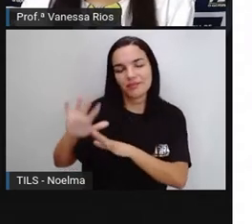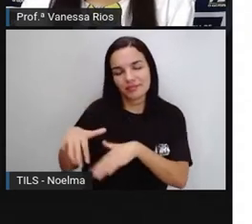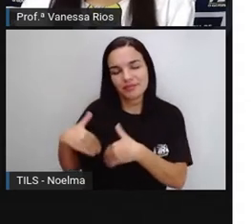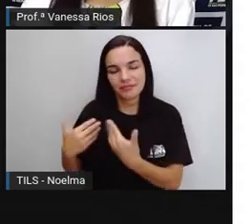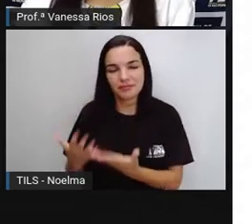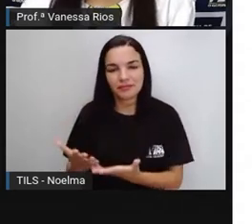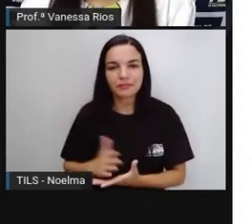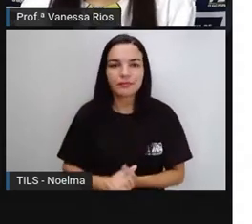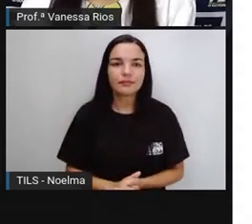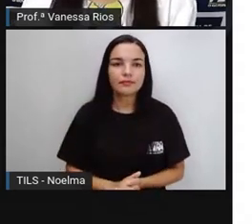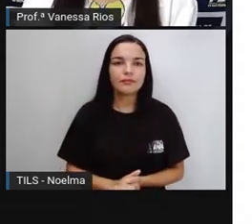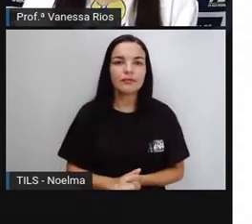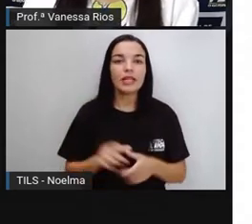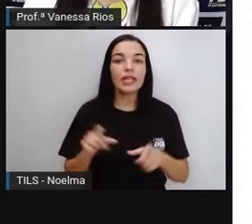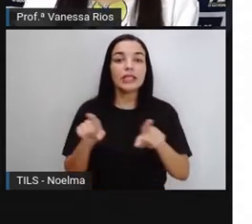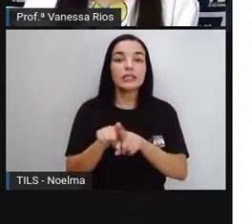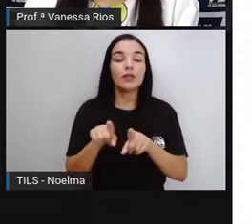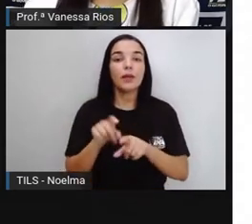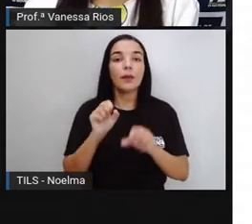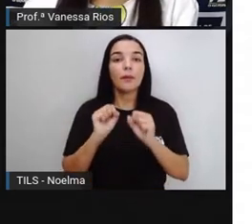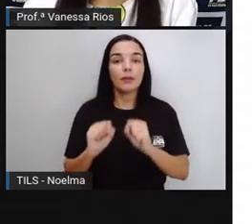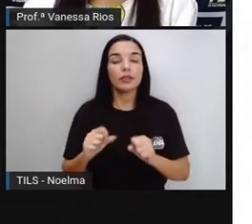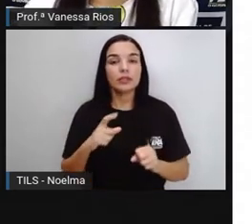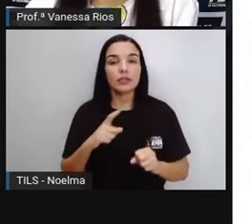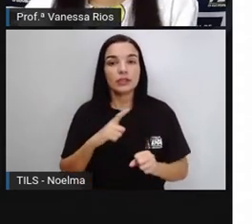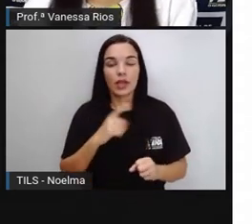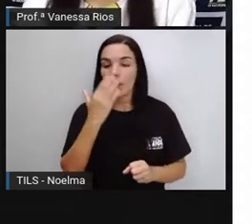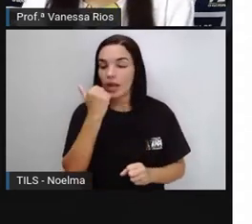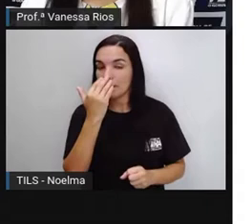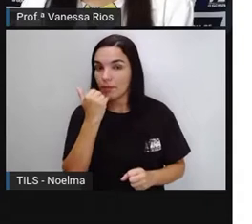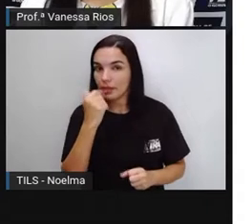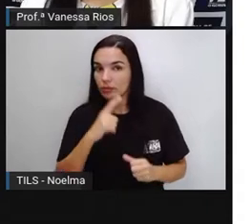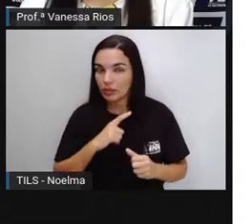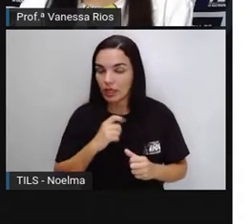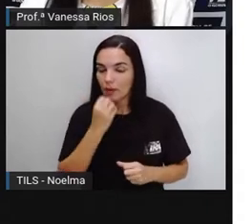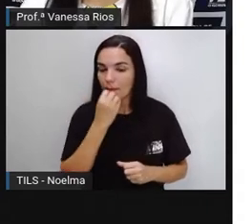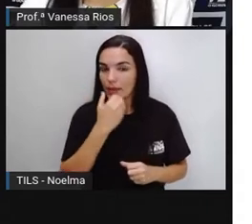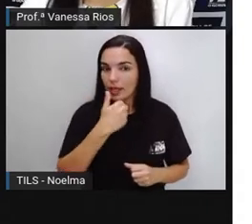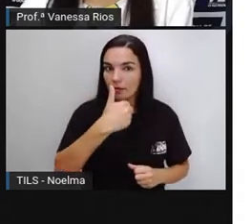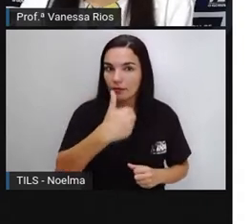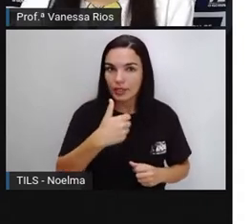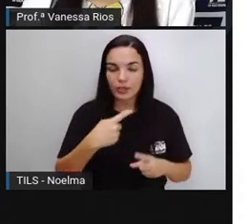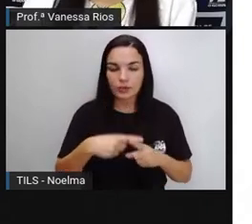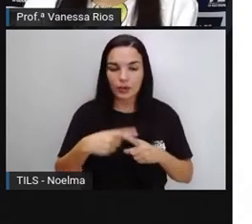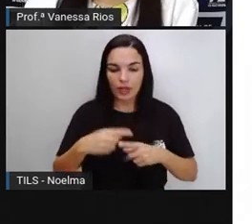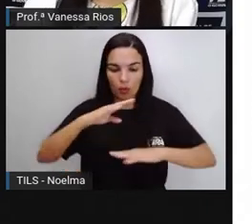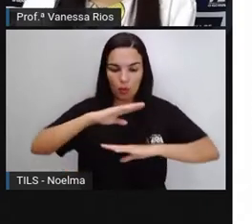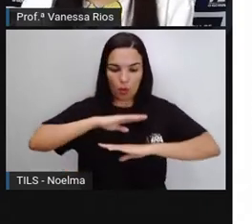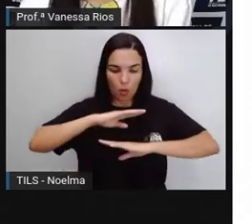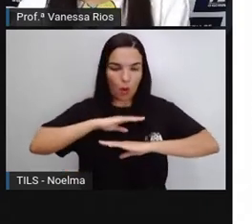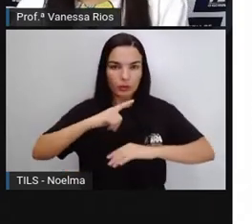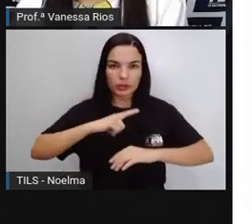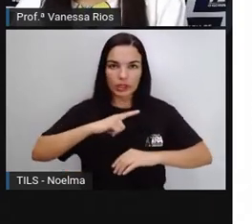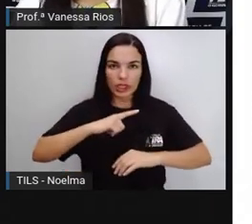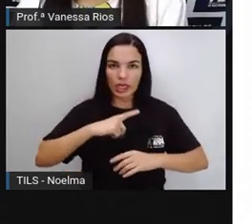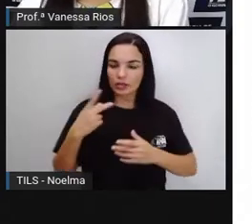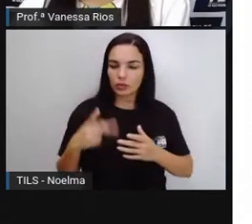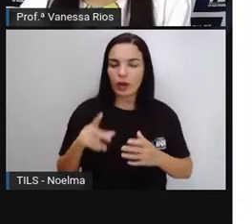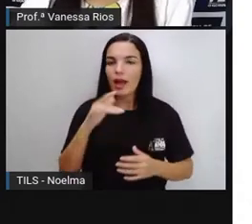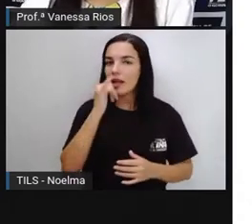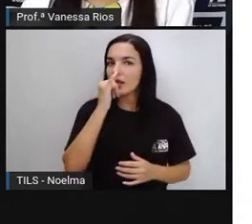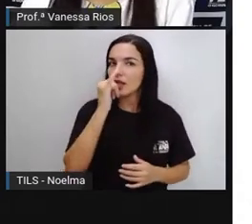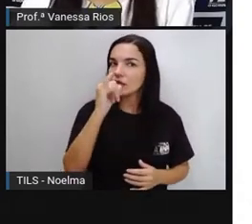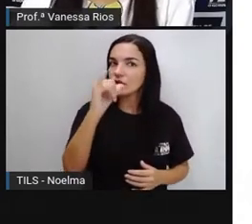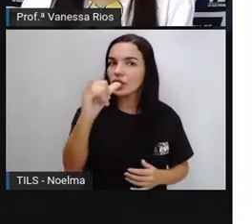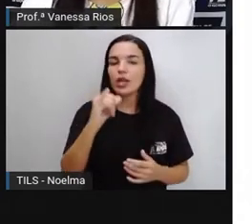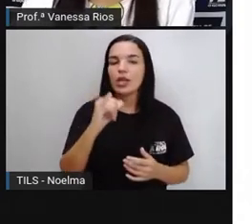trazer. Eles trazem aí os benefícios, porque através dos alimentos que conseguimos as proteínas, as vitaminas,